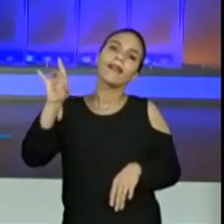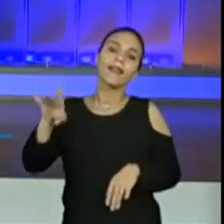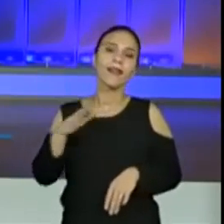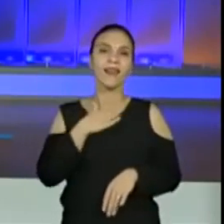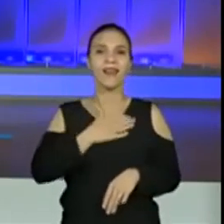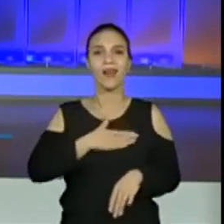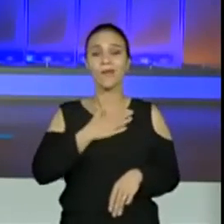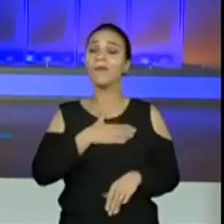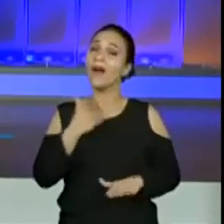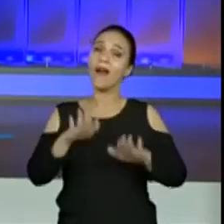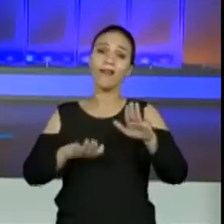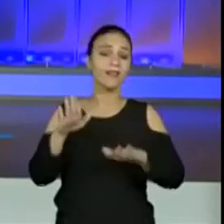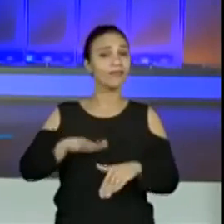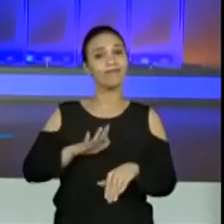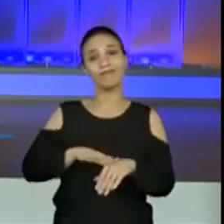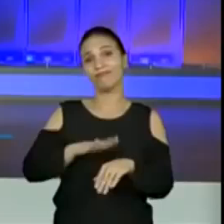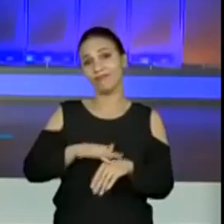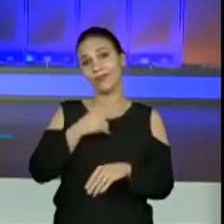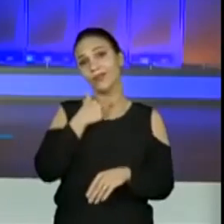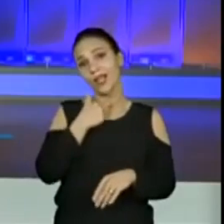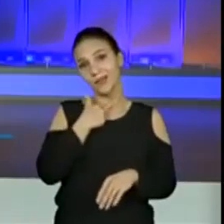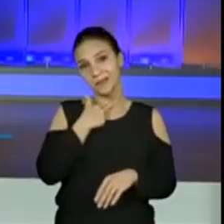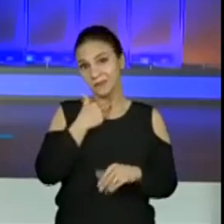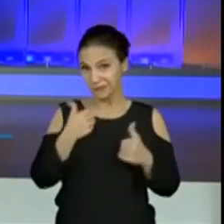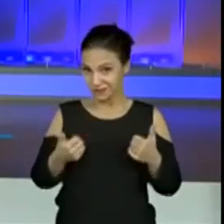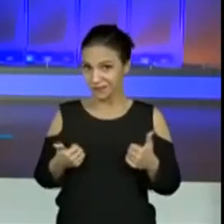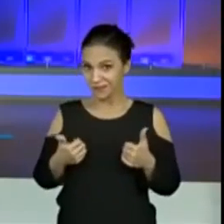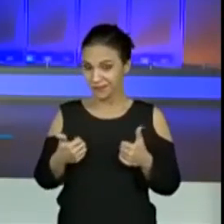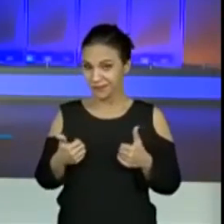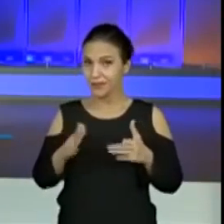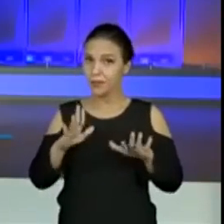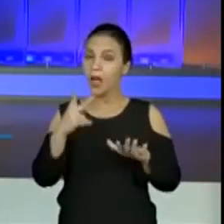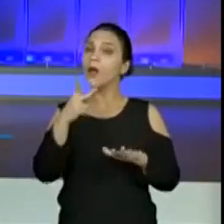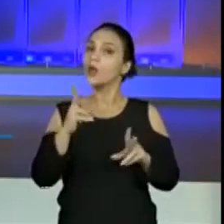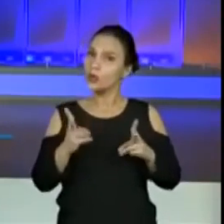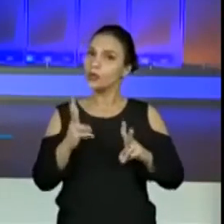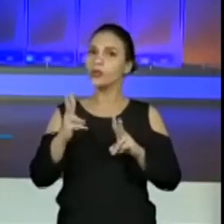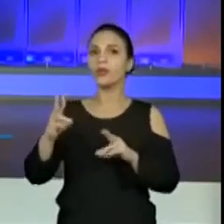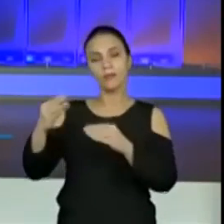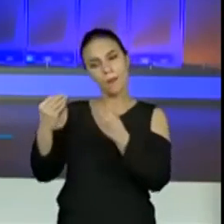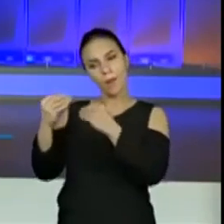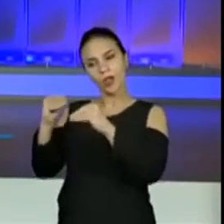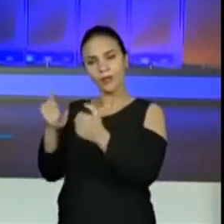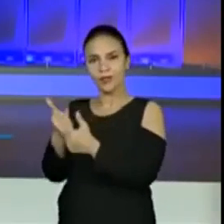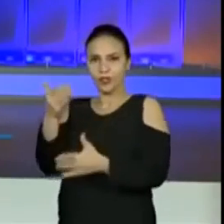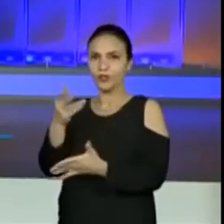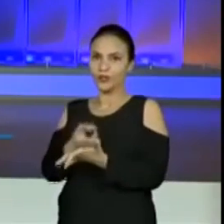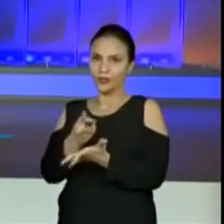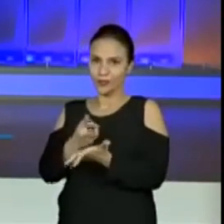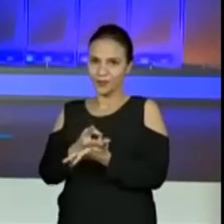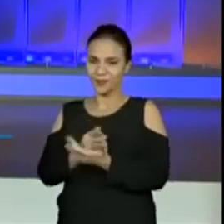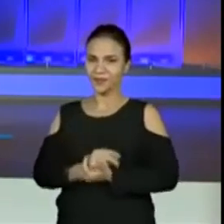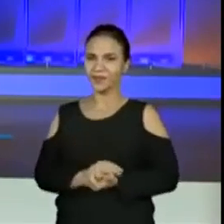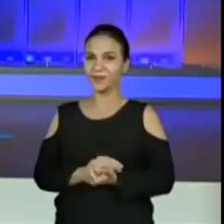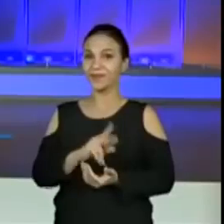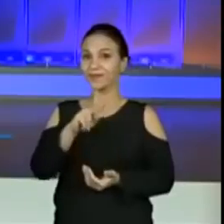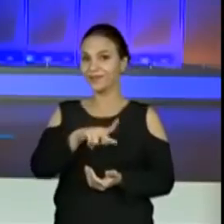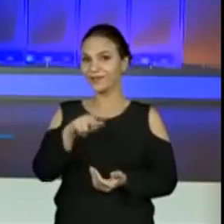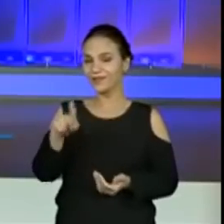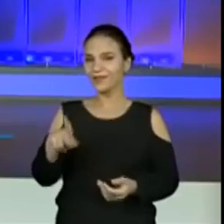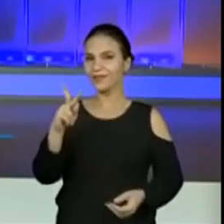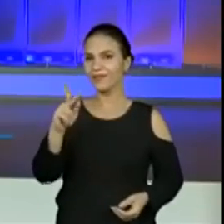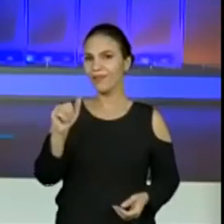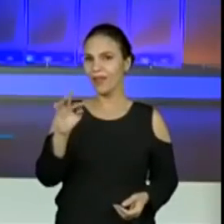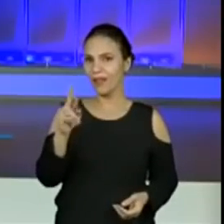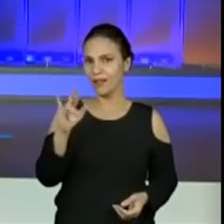Mas, às vezes, não dá por conta do tempo curto. Certo? Mas, continuem contribuindo. Ok? Olha, a professora Patrícia disse que o